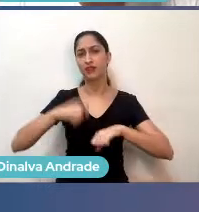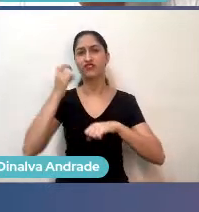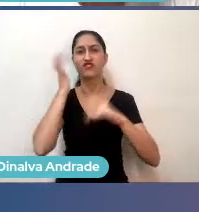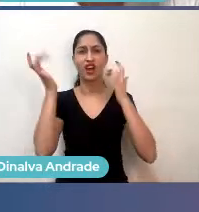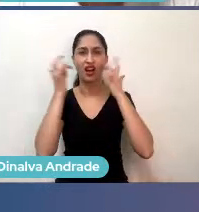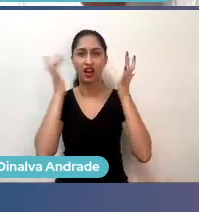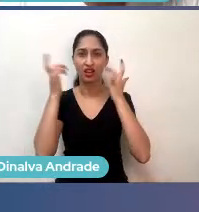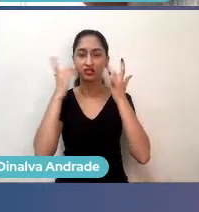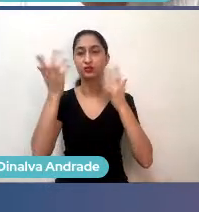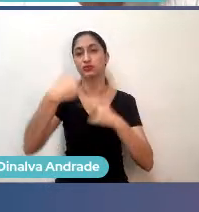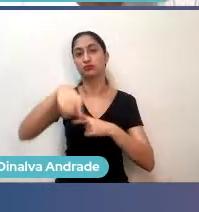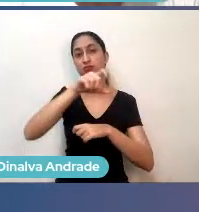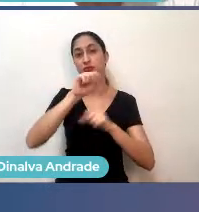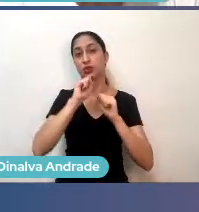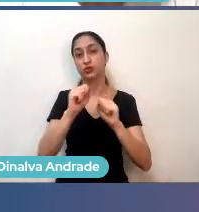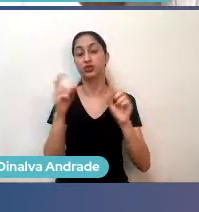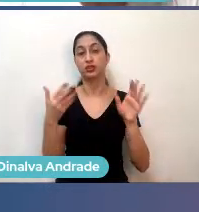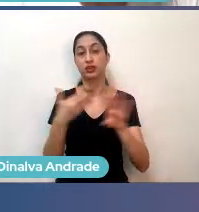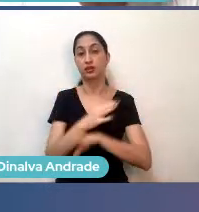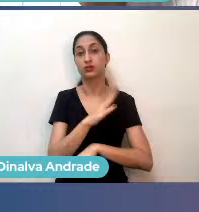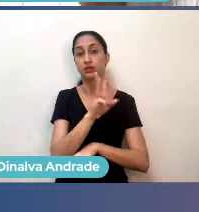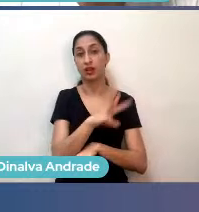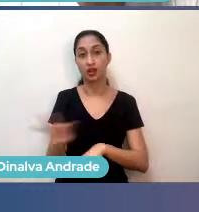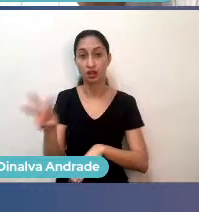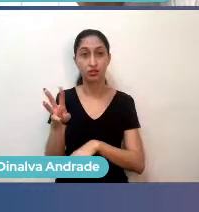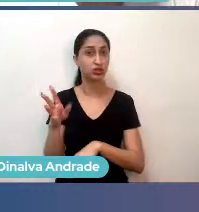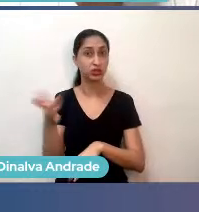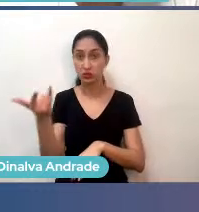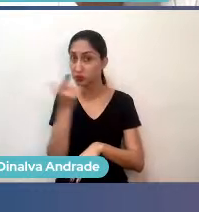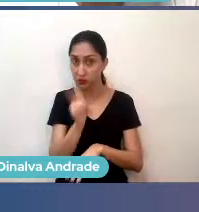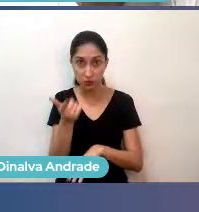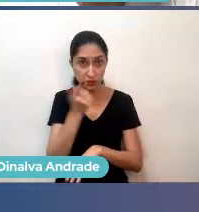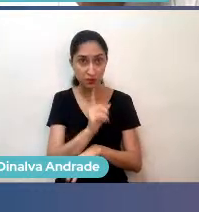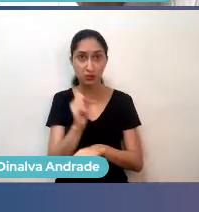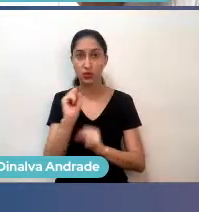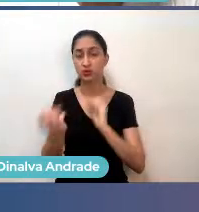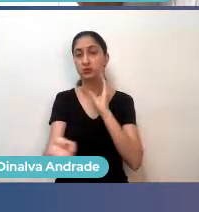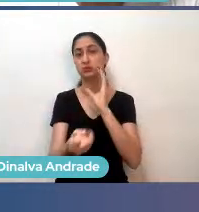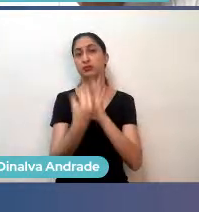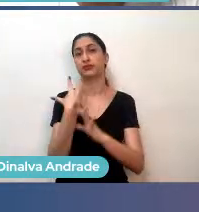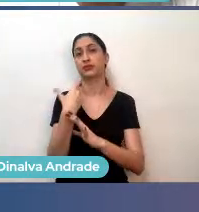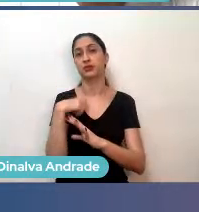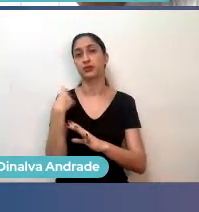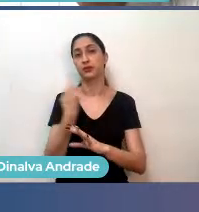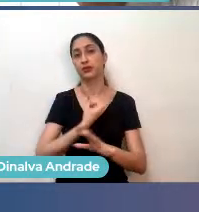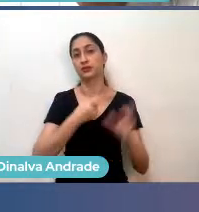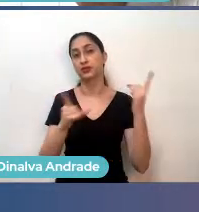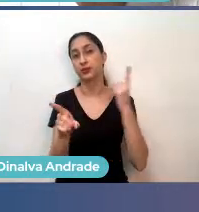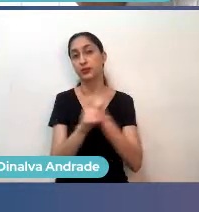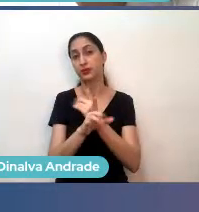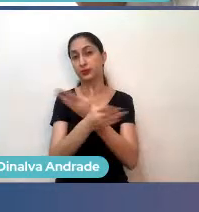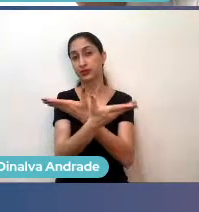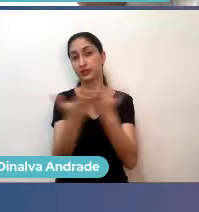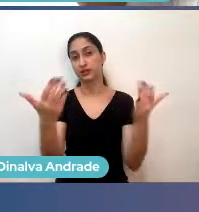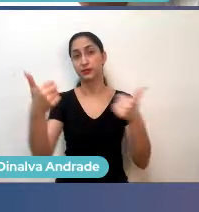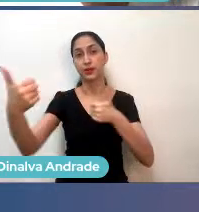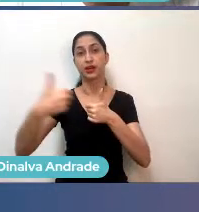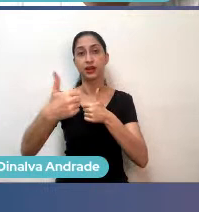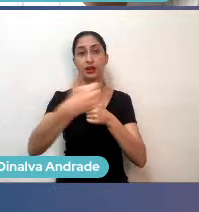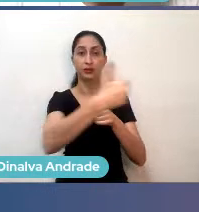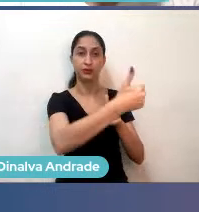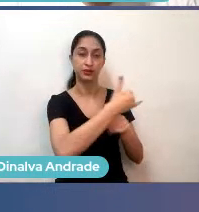elas no site aí também, se não tiver, é só mandar uma mensagem para a gente, só mandar um e-mail que a gente ajuda aí a achar quem são as pessoas próximas de você.